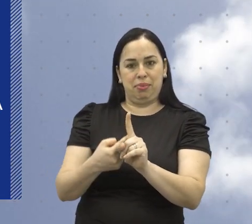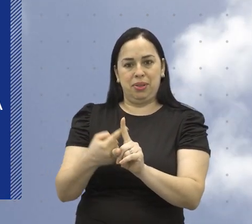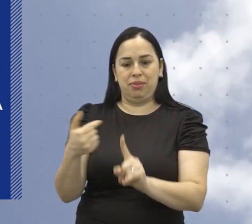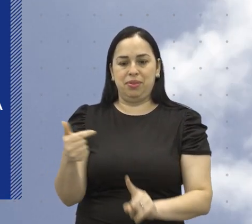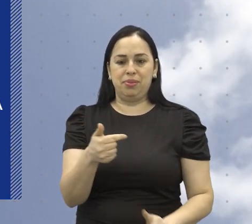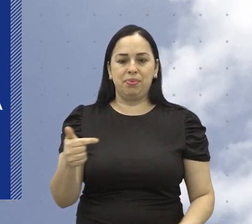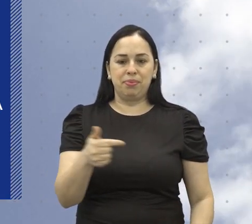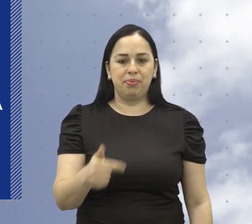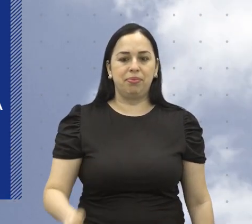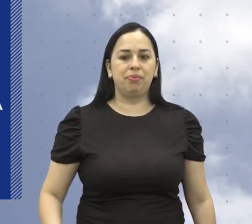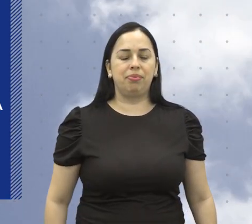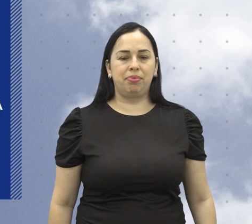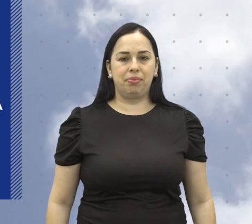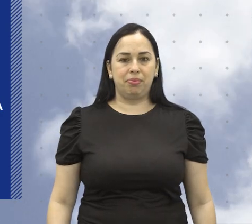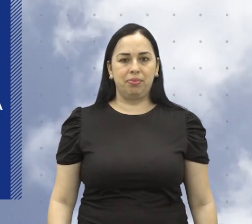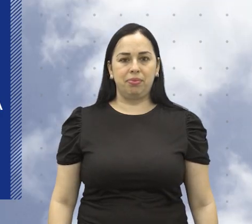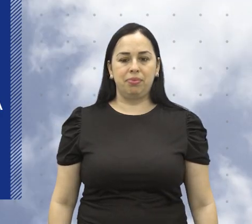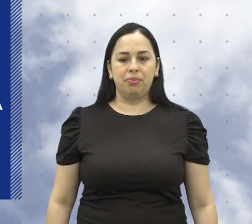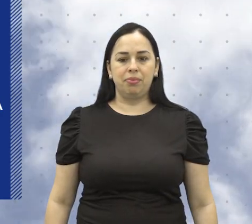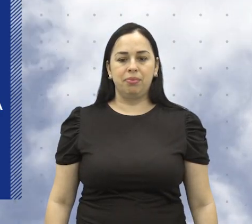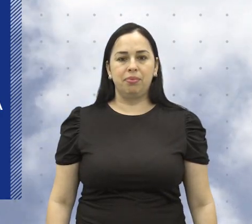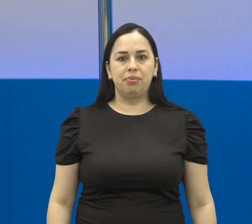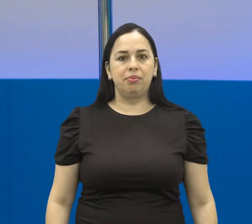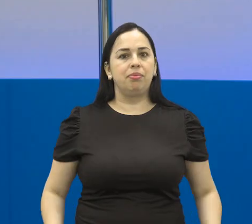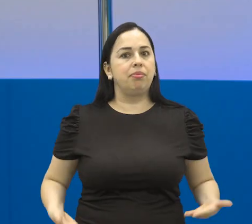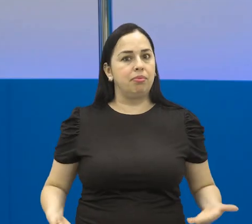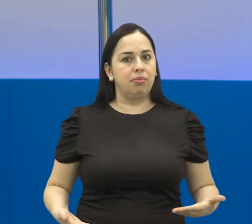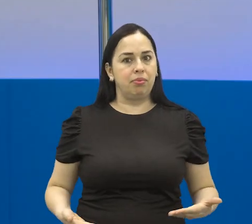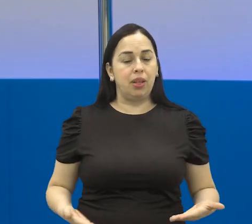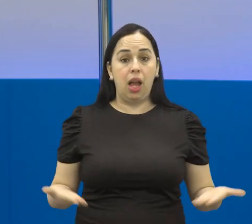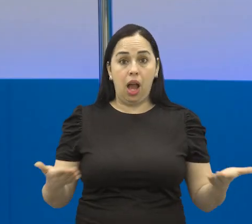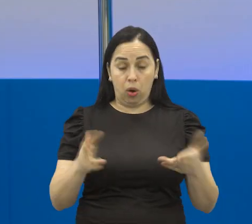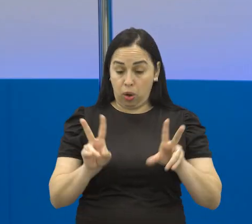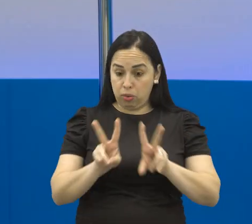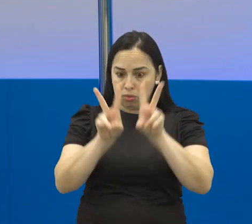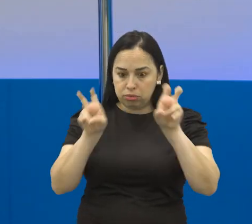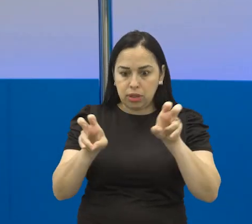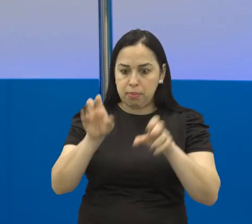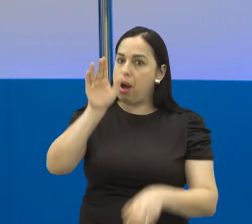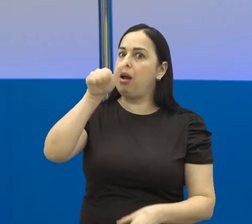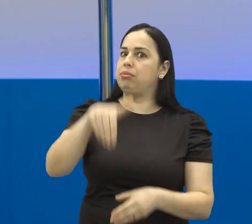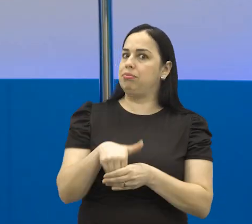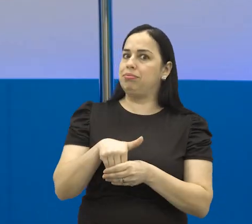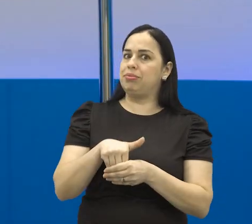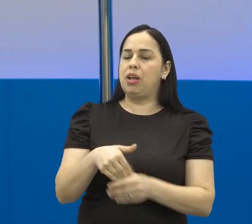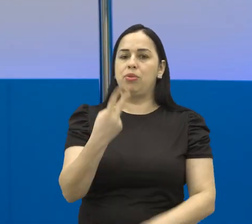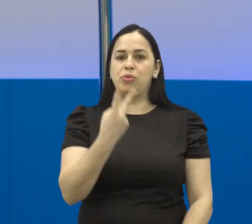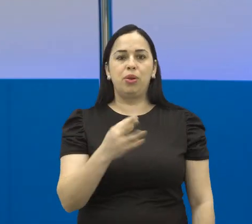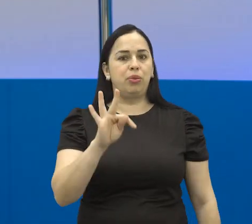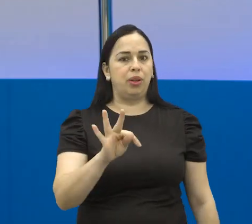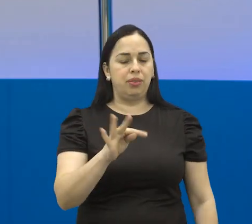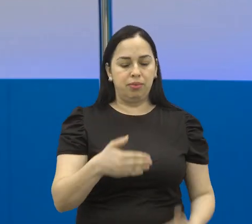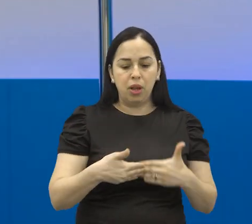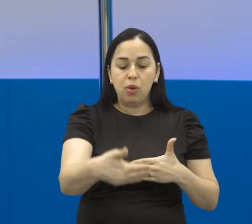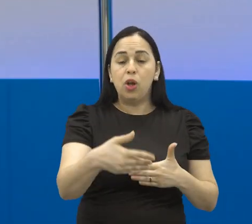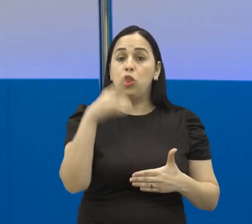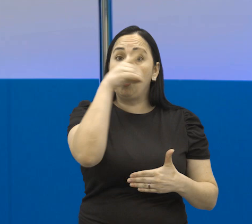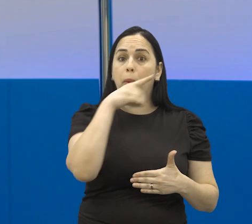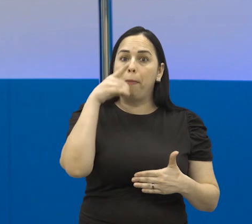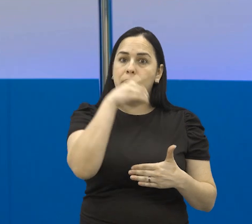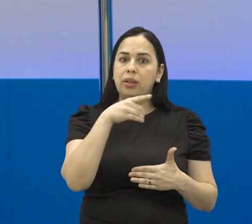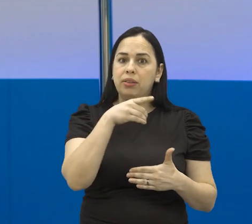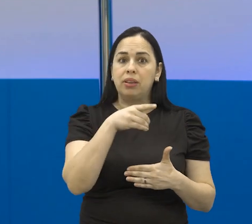30 e a mínima será de 22. Nosso assunto agora é eleição. O segundo turno acontece no